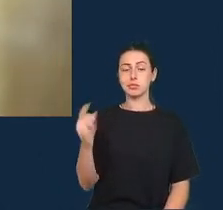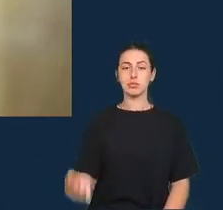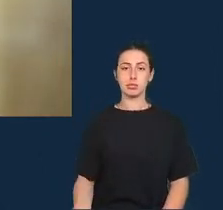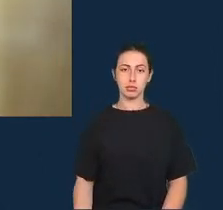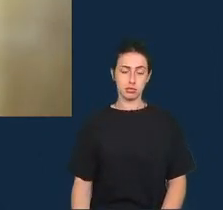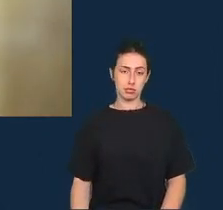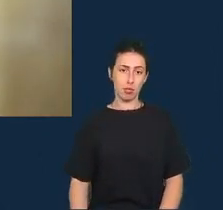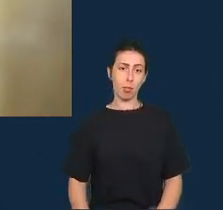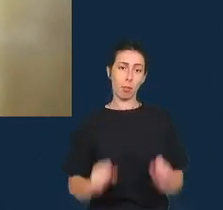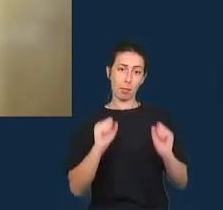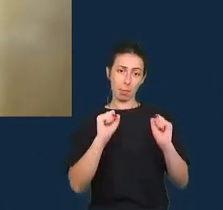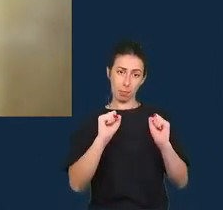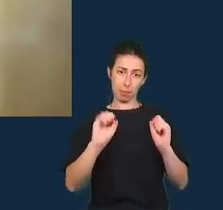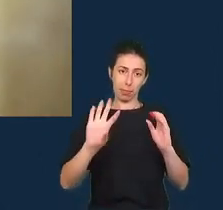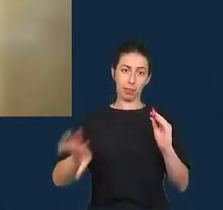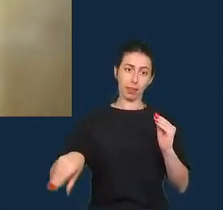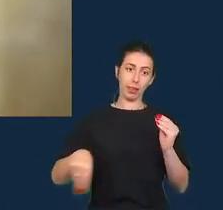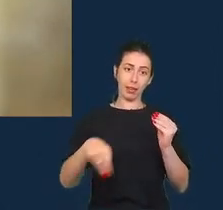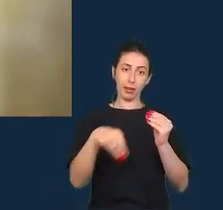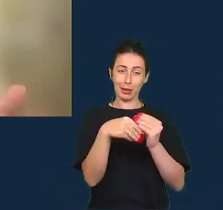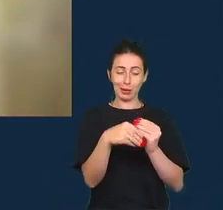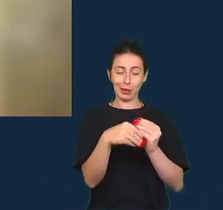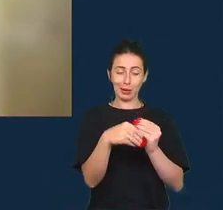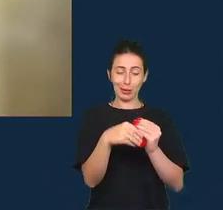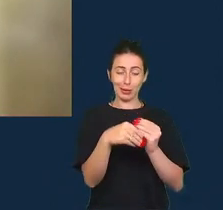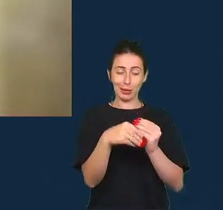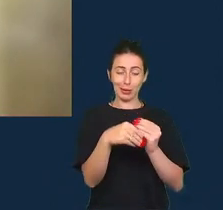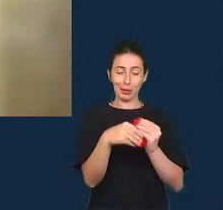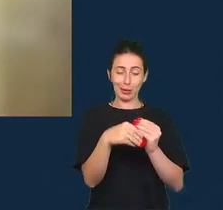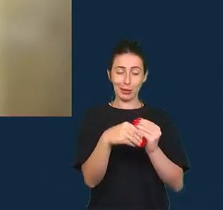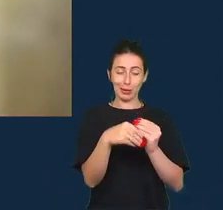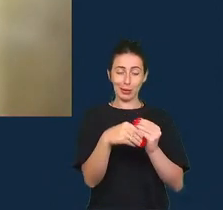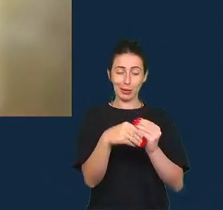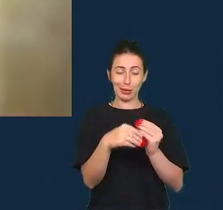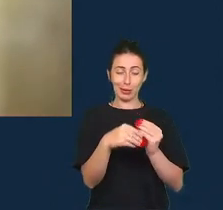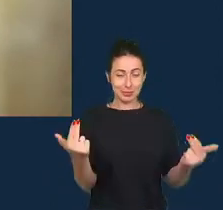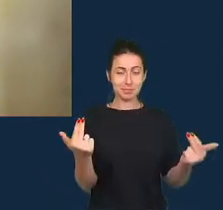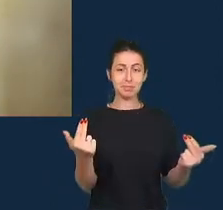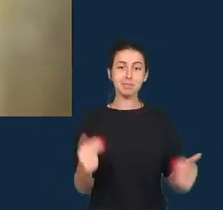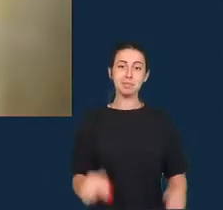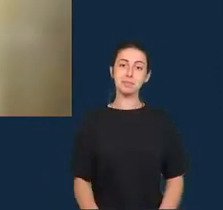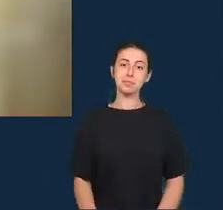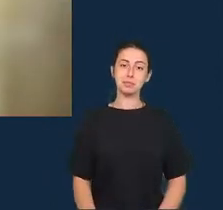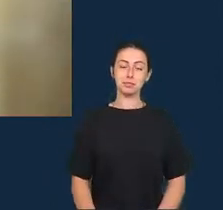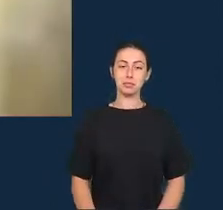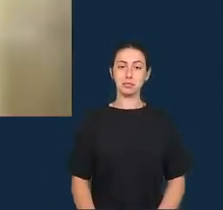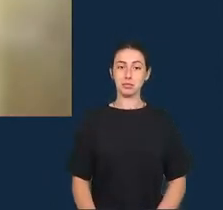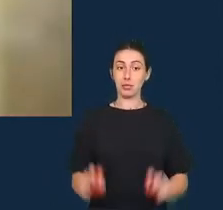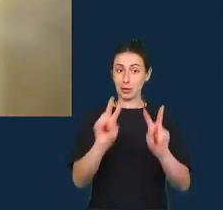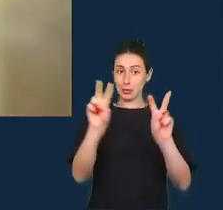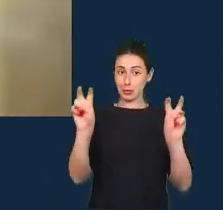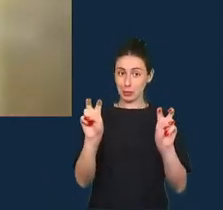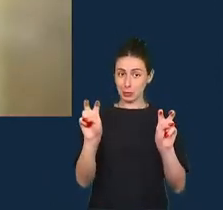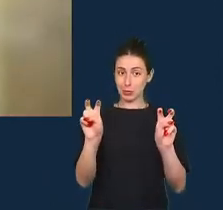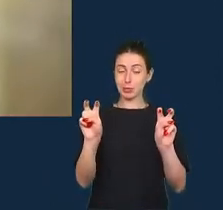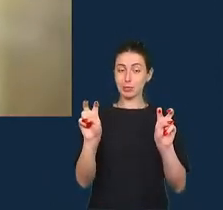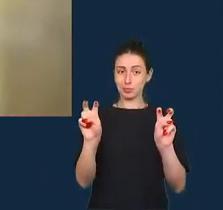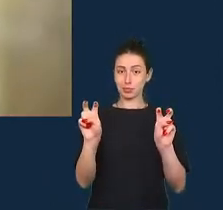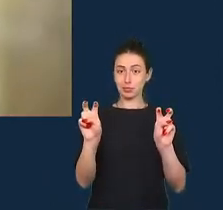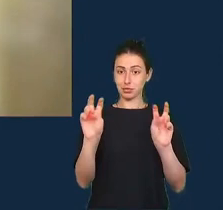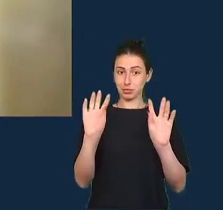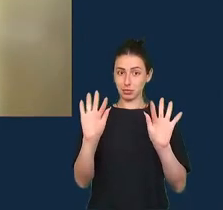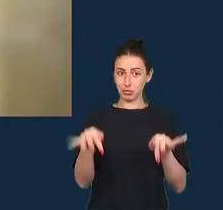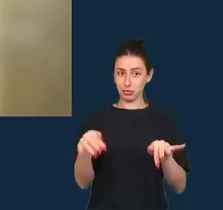posso adicionar só uma coisinha que foi sobre a questão anterior eu sei que a gente já terminou mas